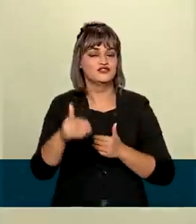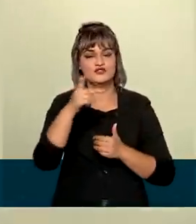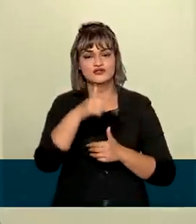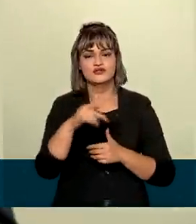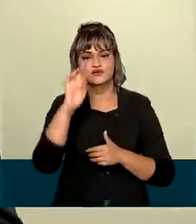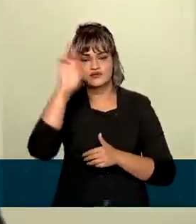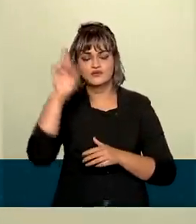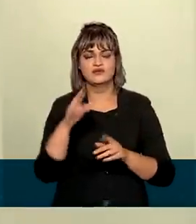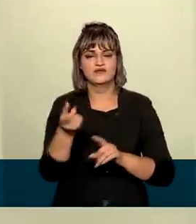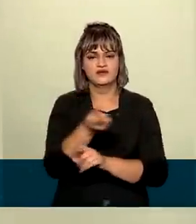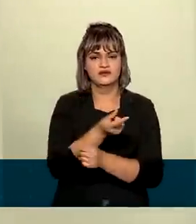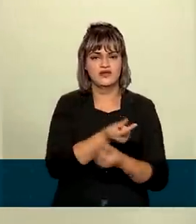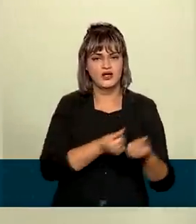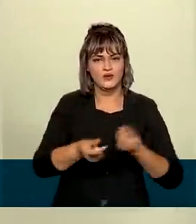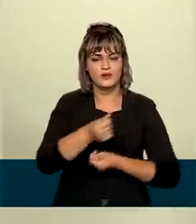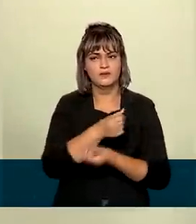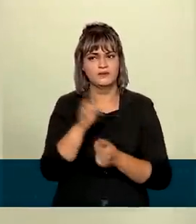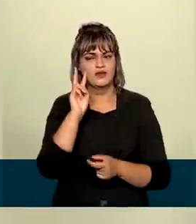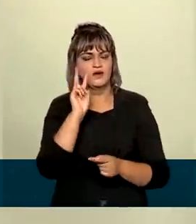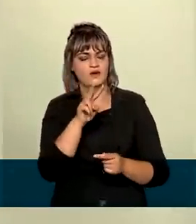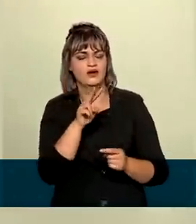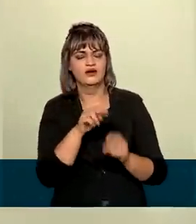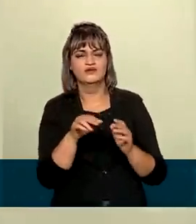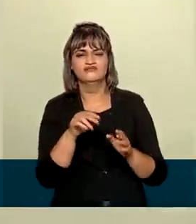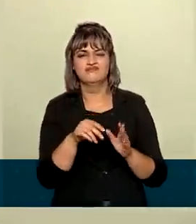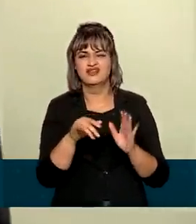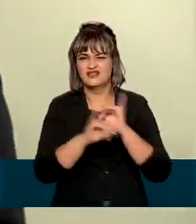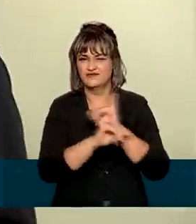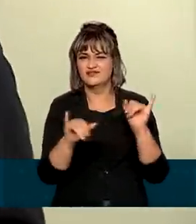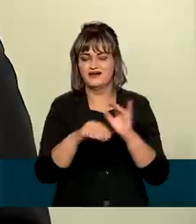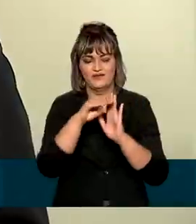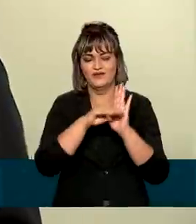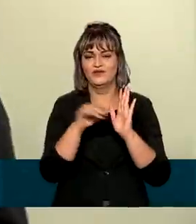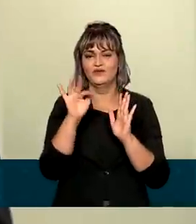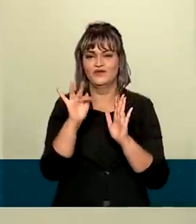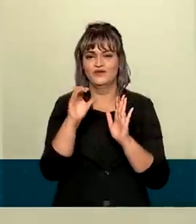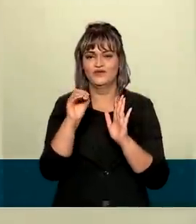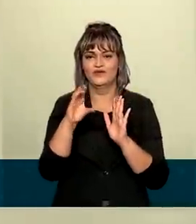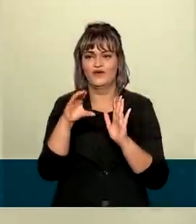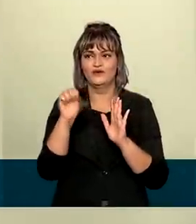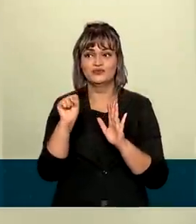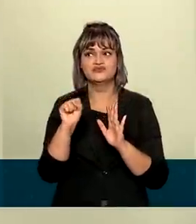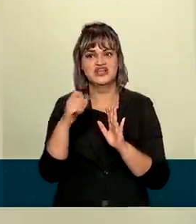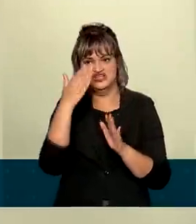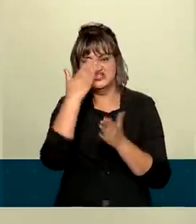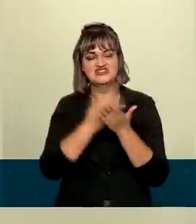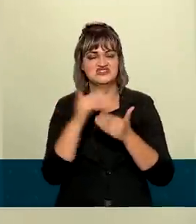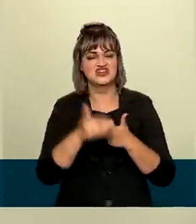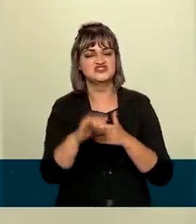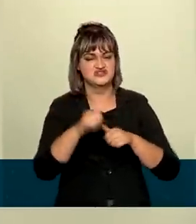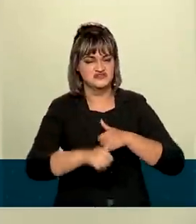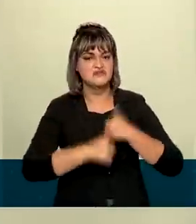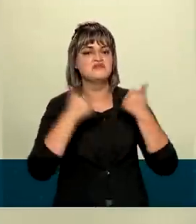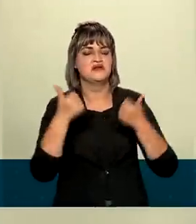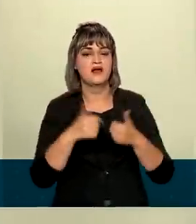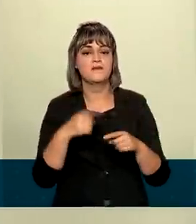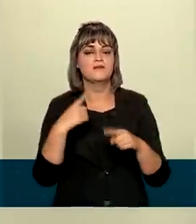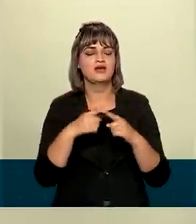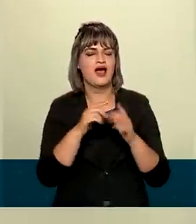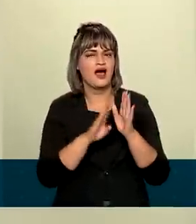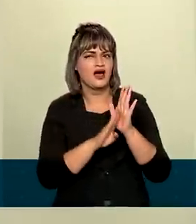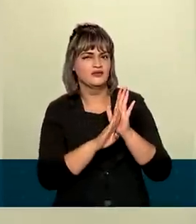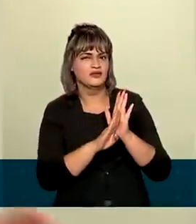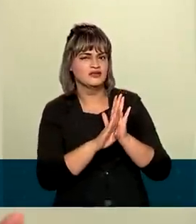espelhadas e demonstradas no boletim Focus do Banco Central se tornam cada vez mais prováveis, onde ali eles apontam um